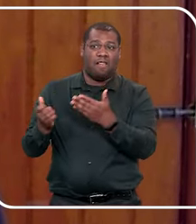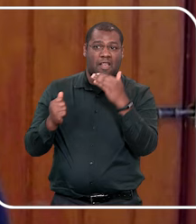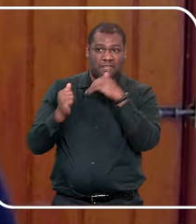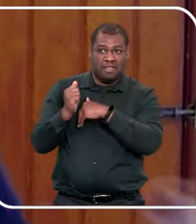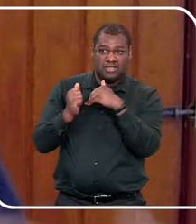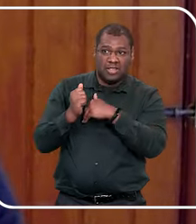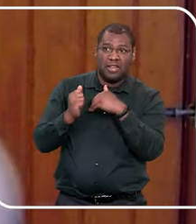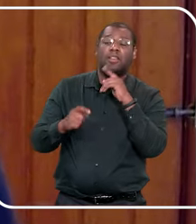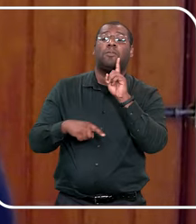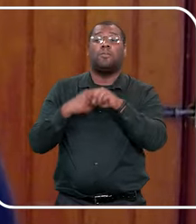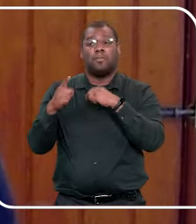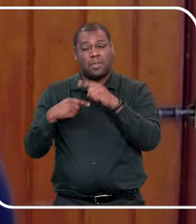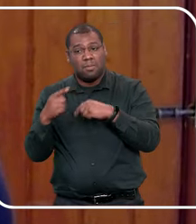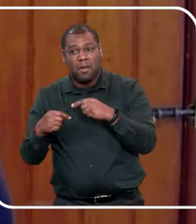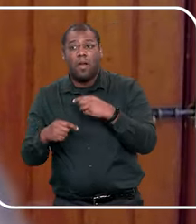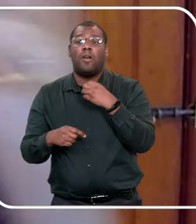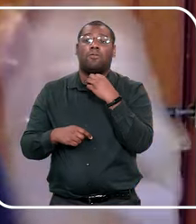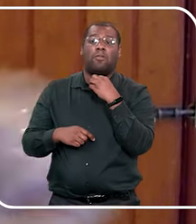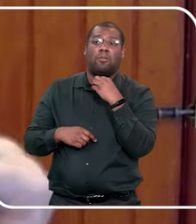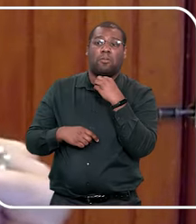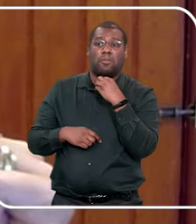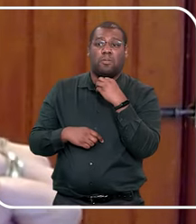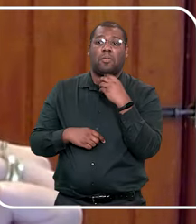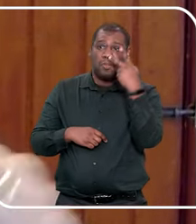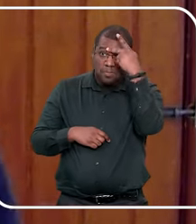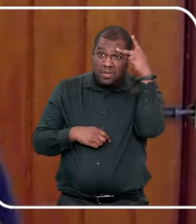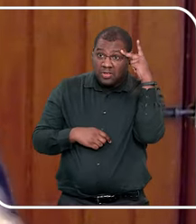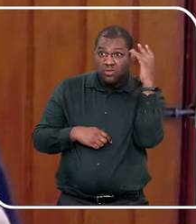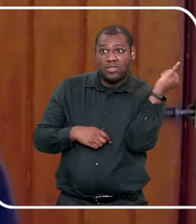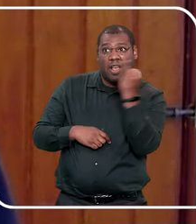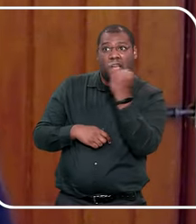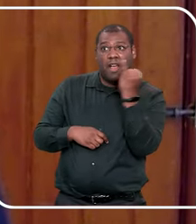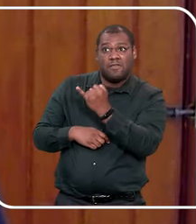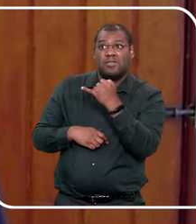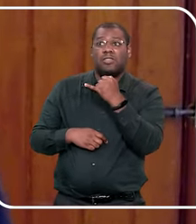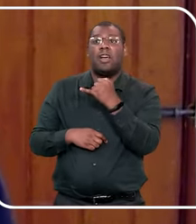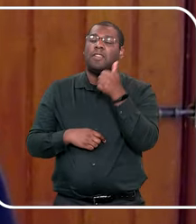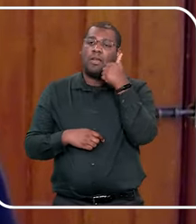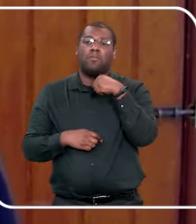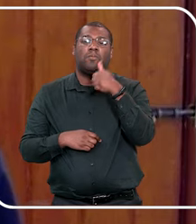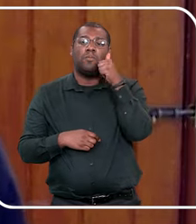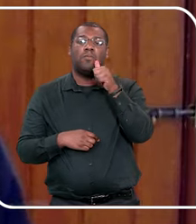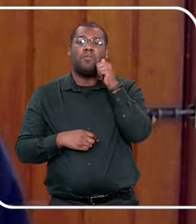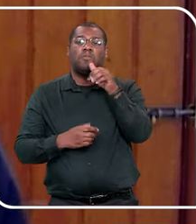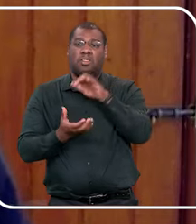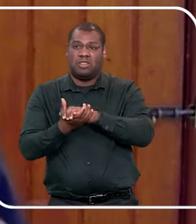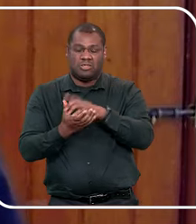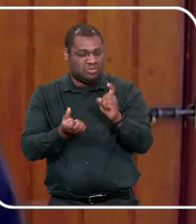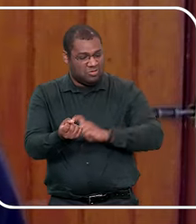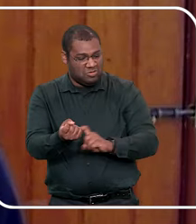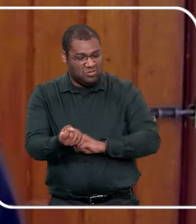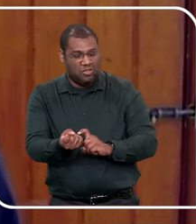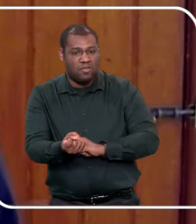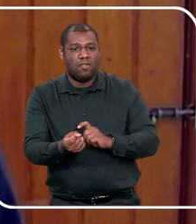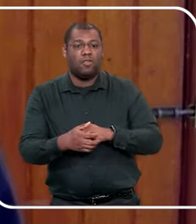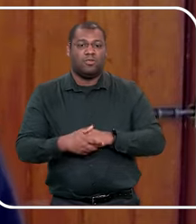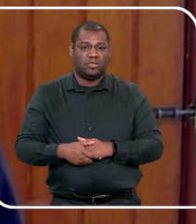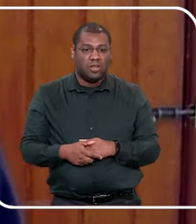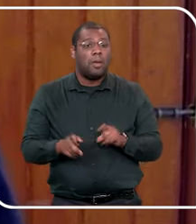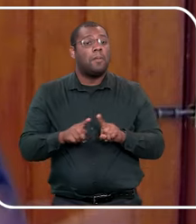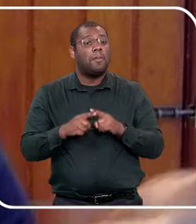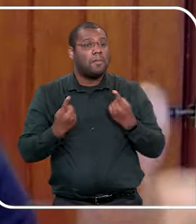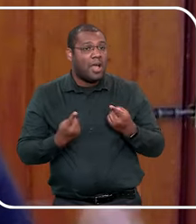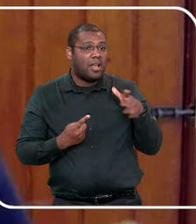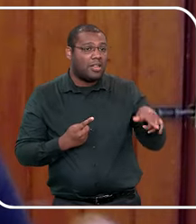surpresa não, coloquei a festa de aniversário, um chá de revelação, e você pode usar com a criança, não precisa ensinar de uma vez, né,